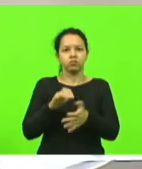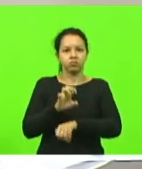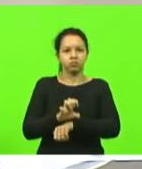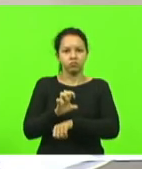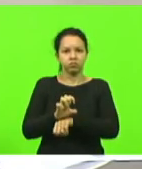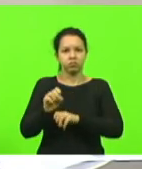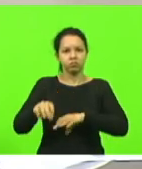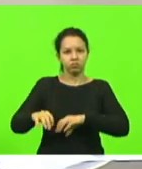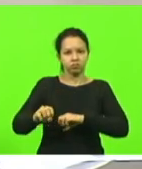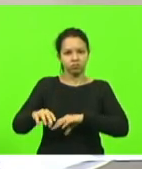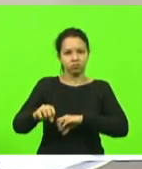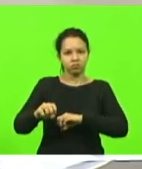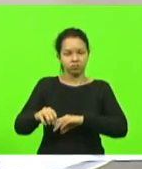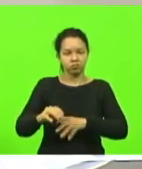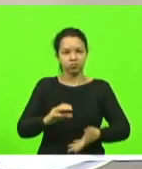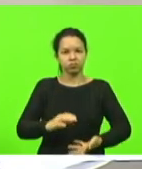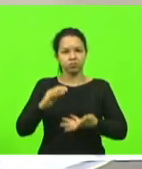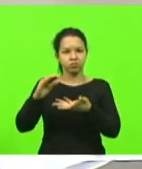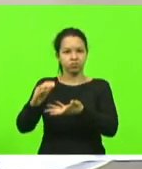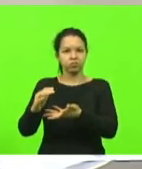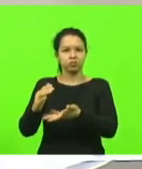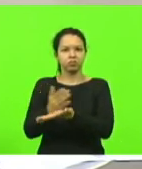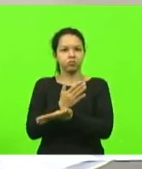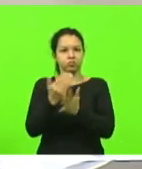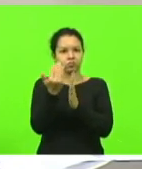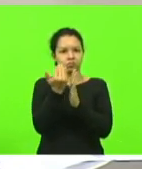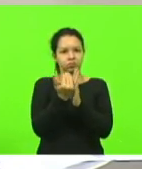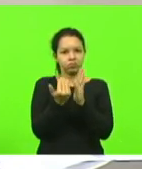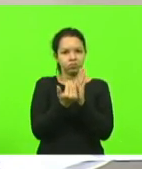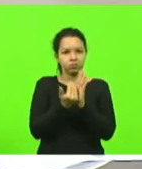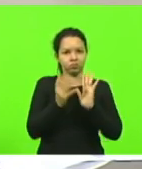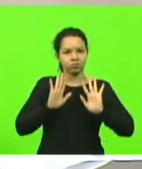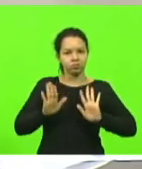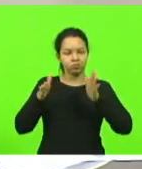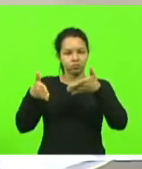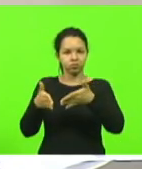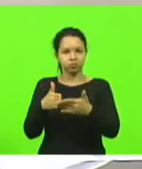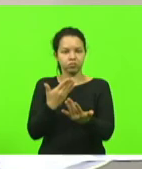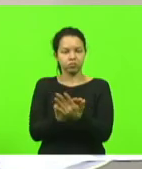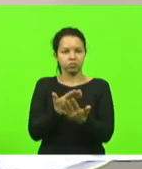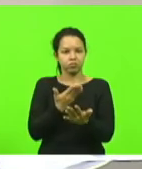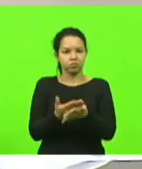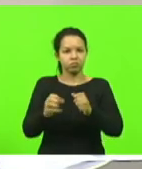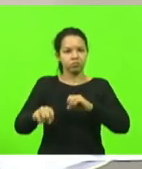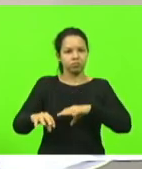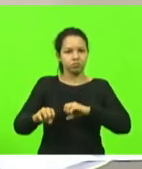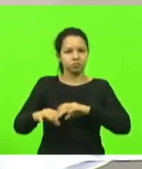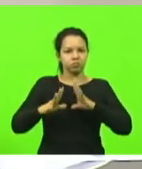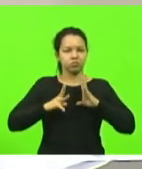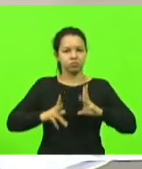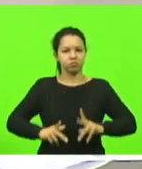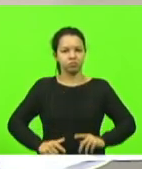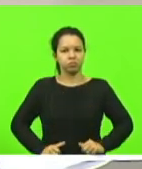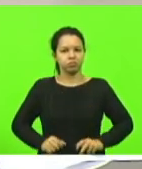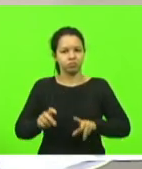algum programa voltado a escolas para educação sanitária e agrícola.